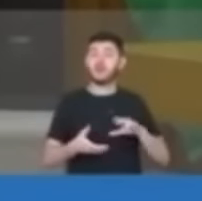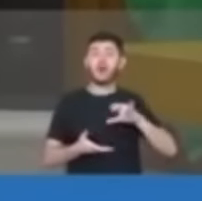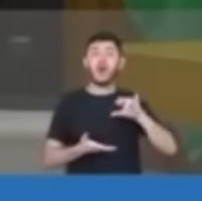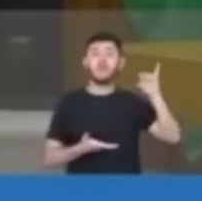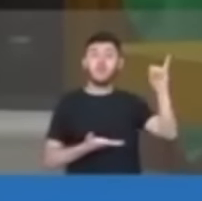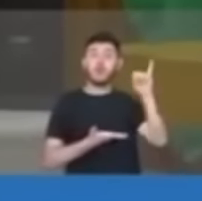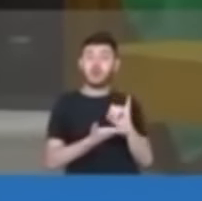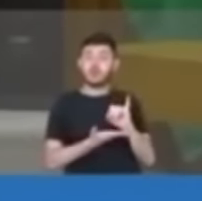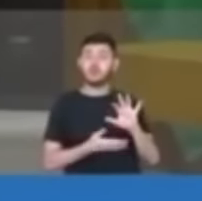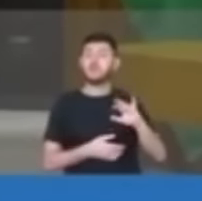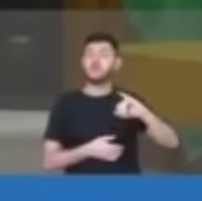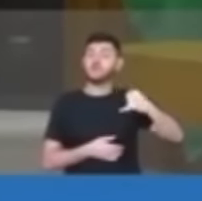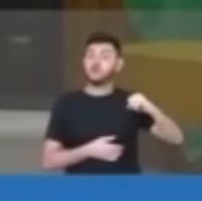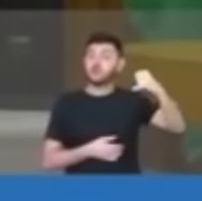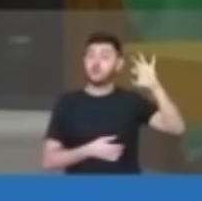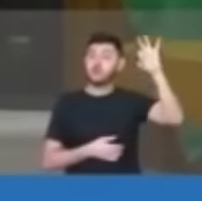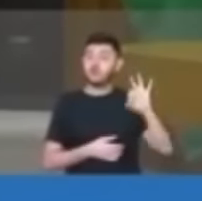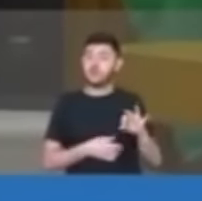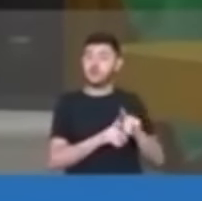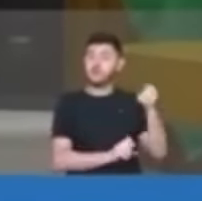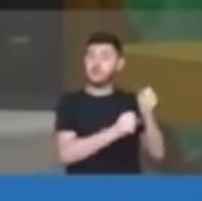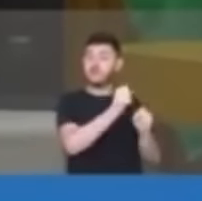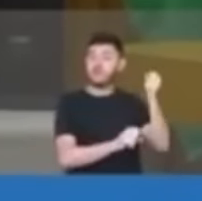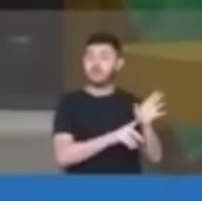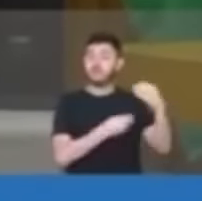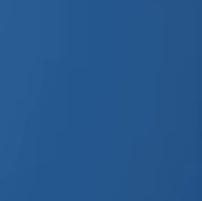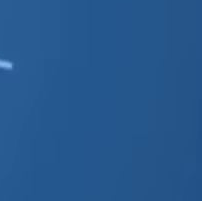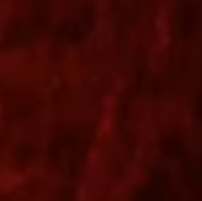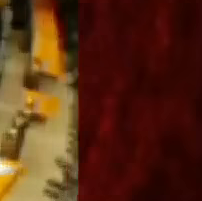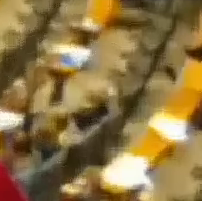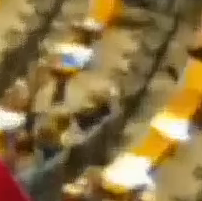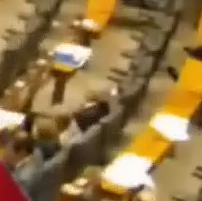nós desindustrializamos o Brasil. Isso também precisa ser dito. Obrigada, presidente.